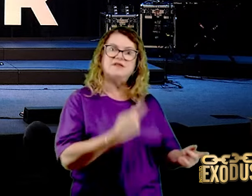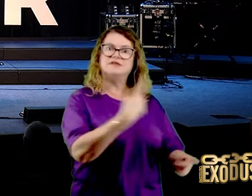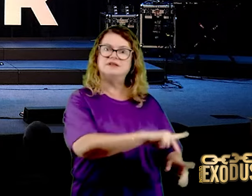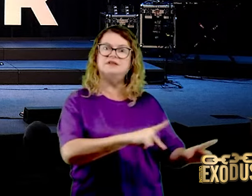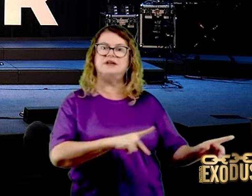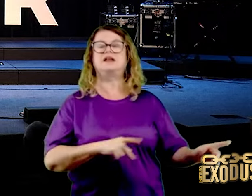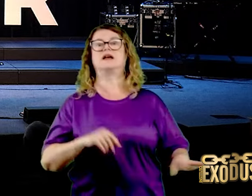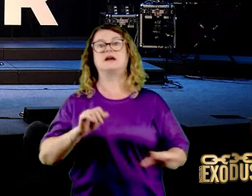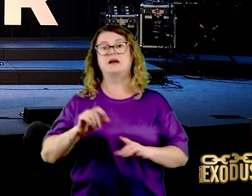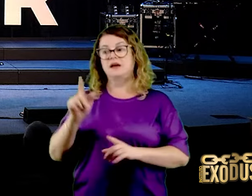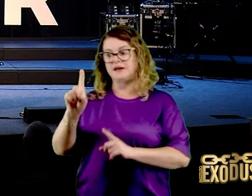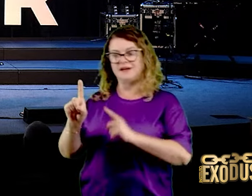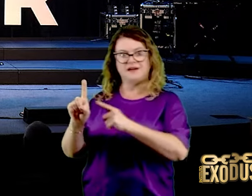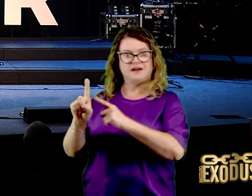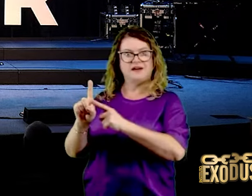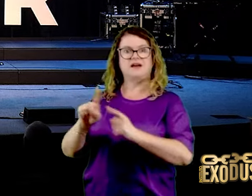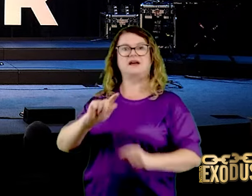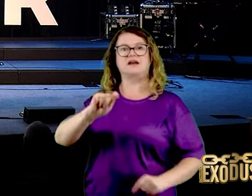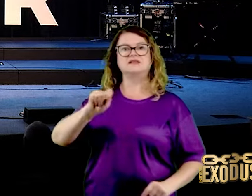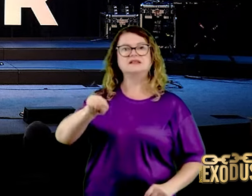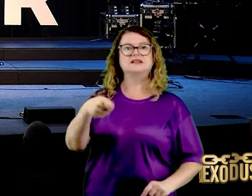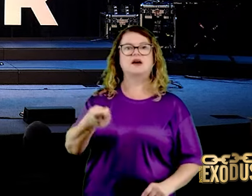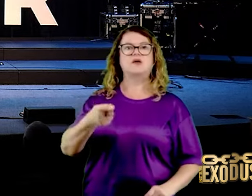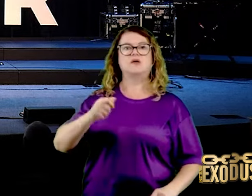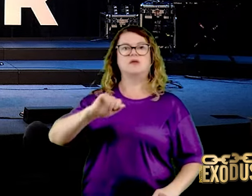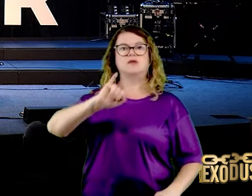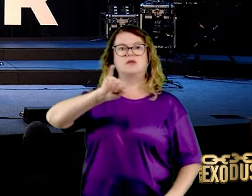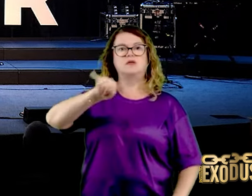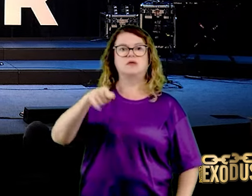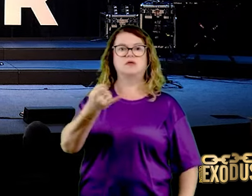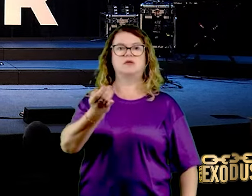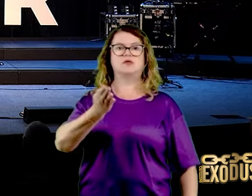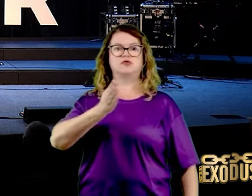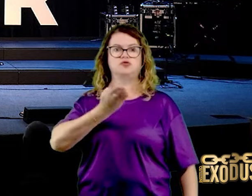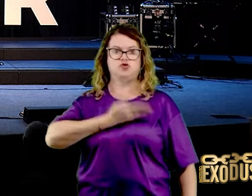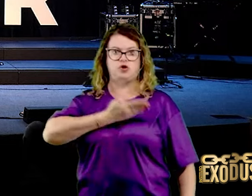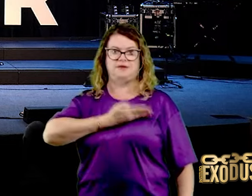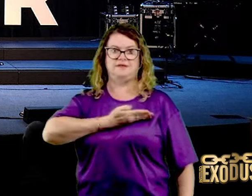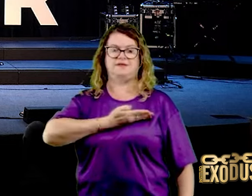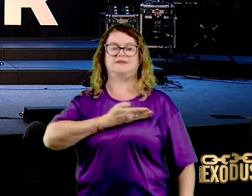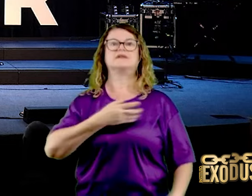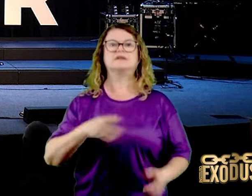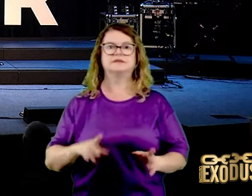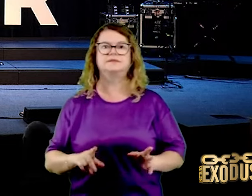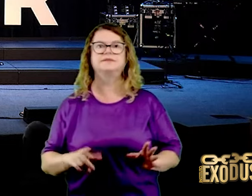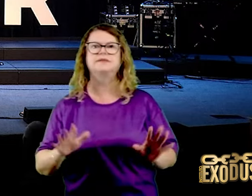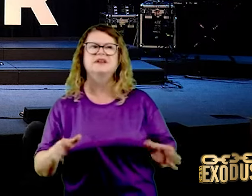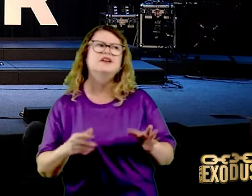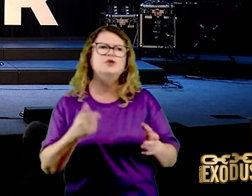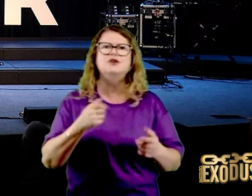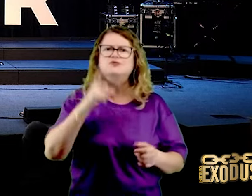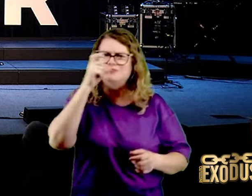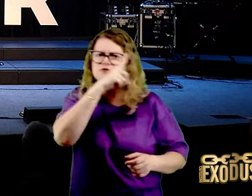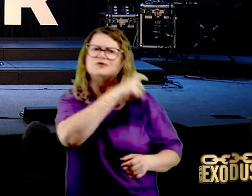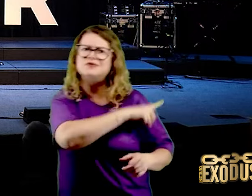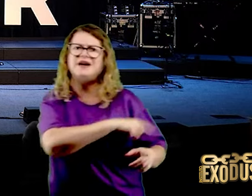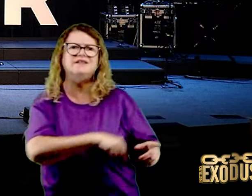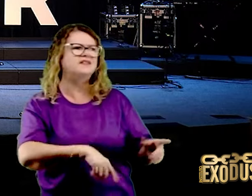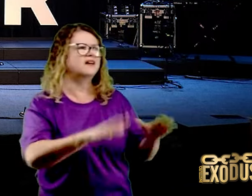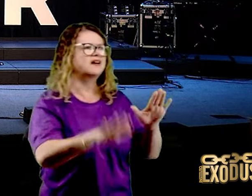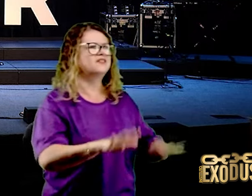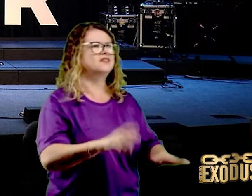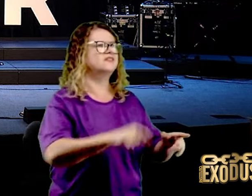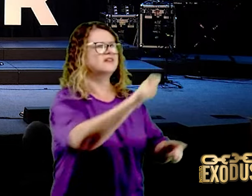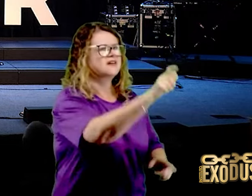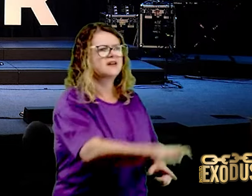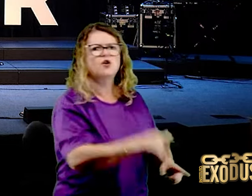ministério. Você tem que entender isso. Tudo que está na minha mão, eu trego na tua mão. Eu te ensino a orar, eu te ensino a jejuar, eu te ensino a lutar, eu te ensino a